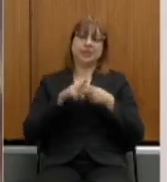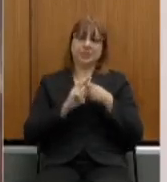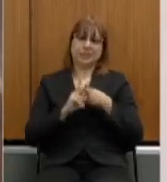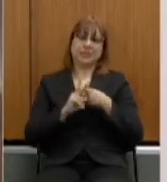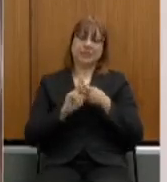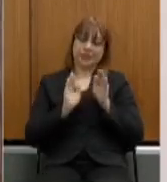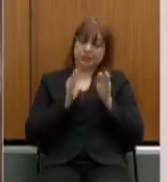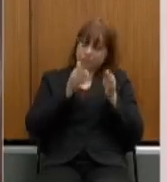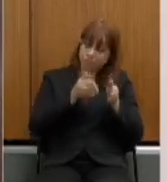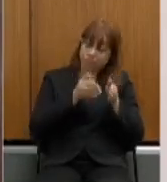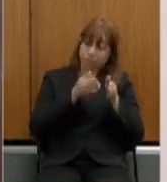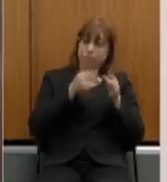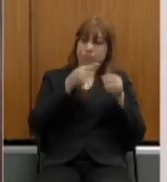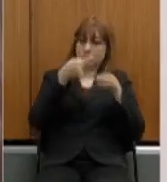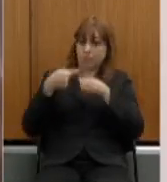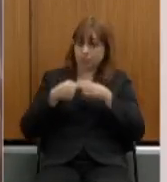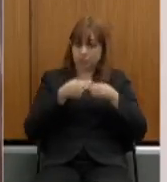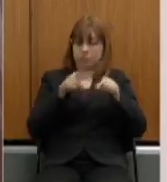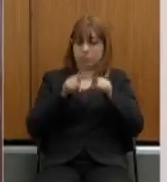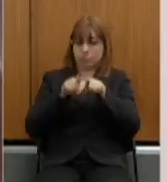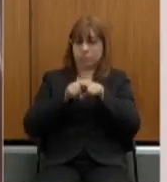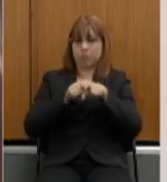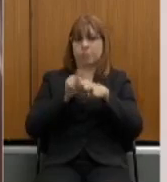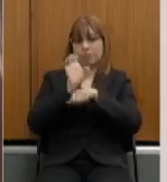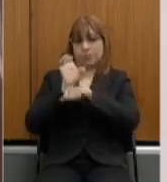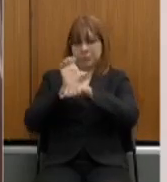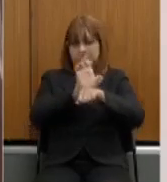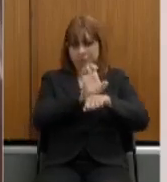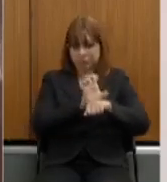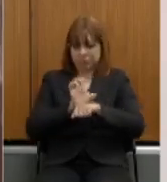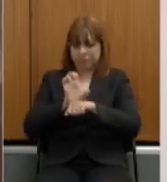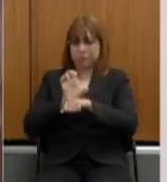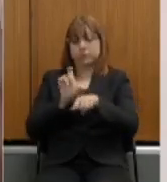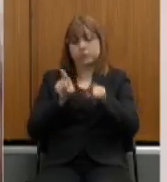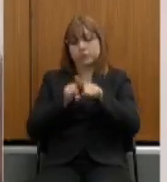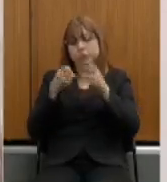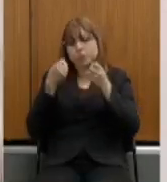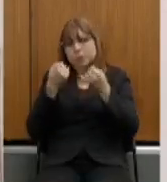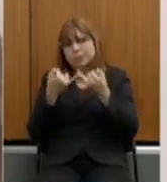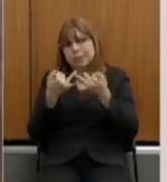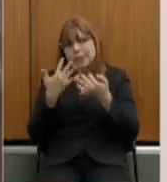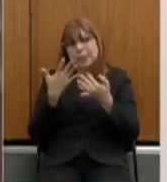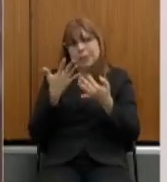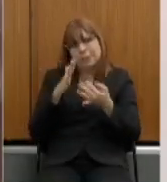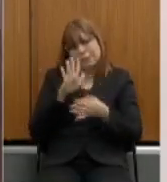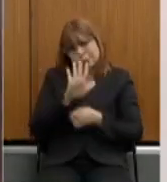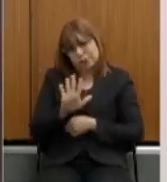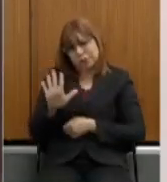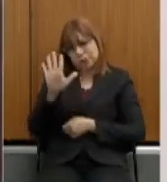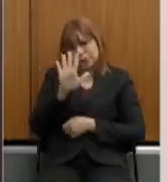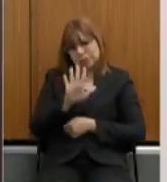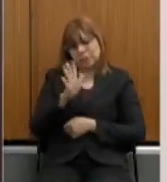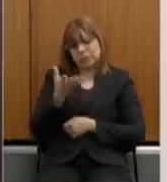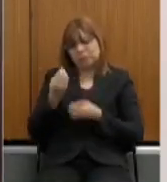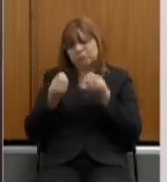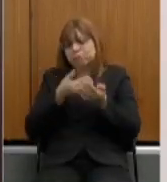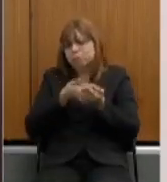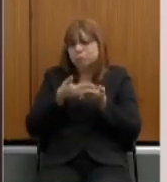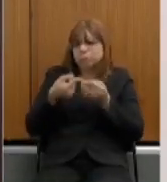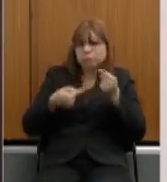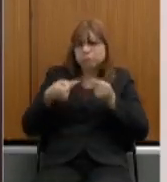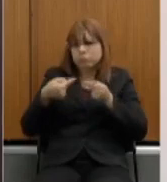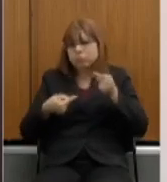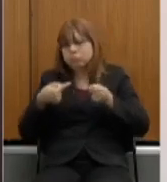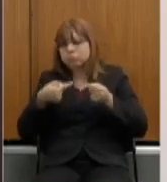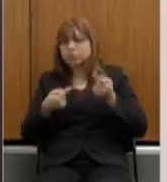e municípios e que também desse um panorama de como começamos, como começou a tramitação, como que a gente,